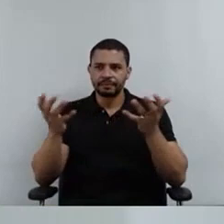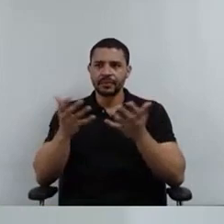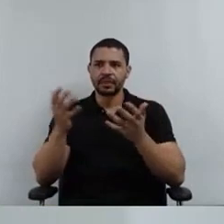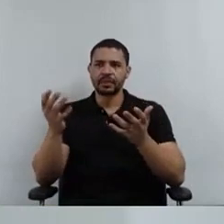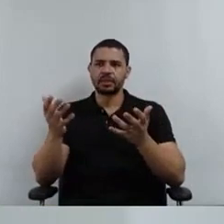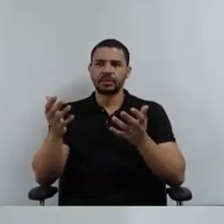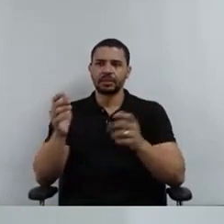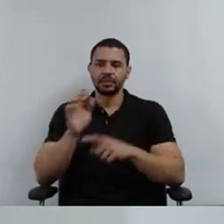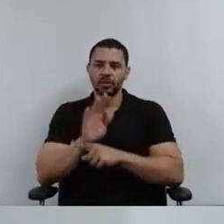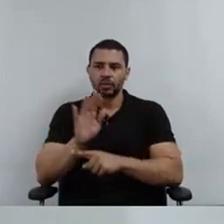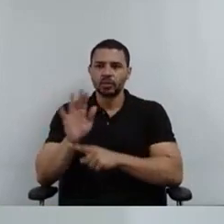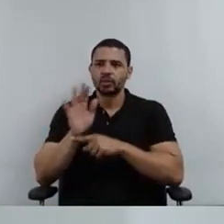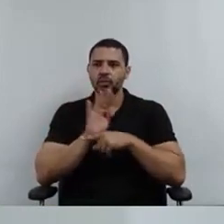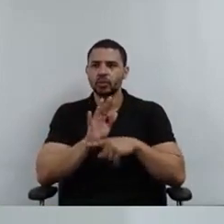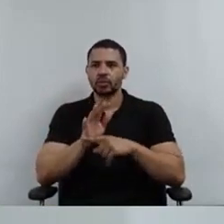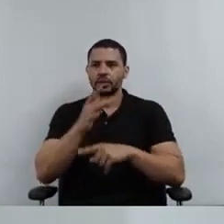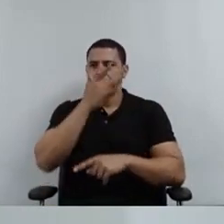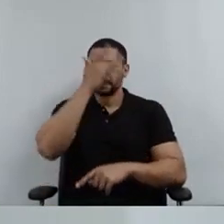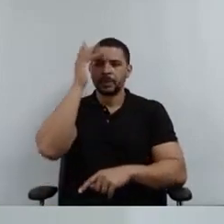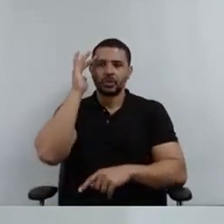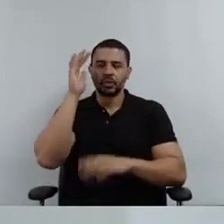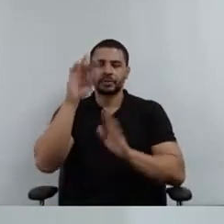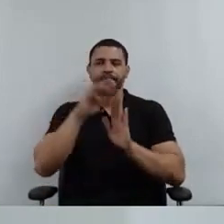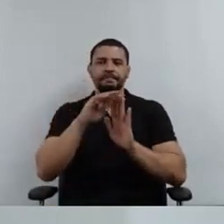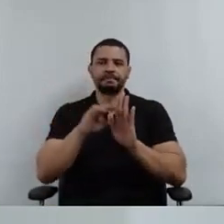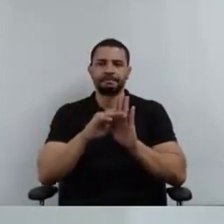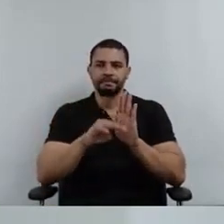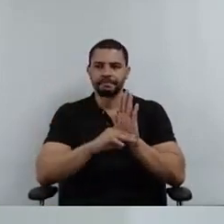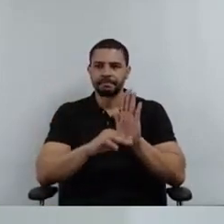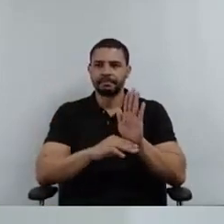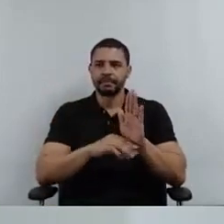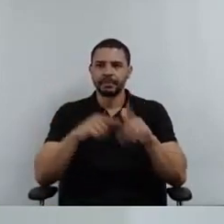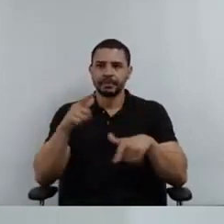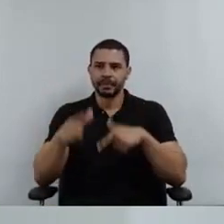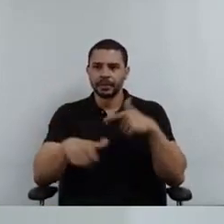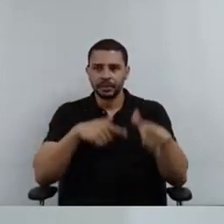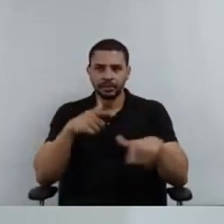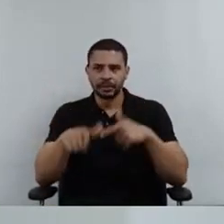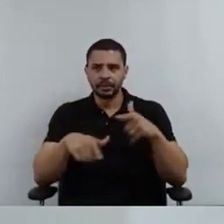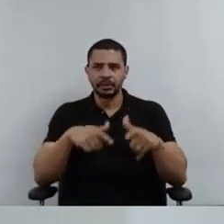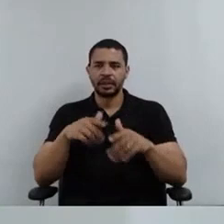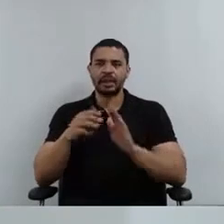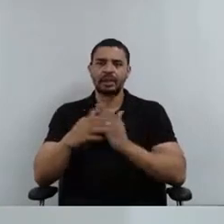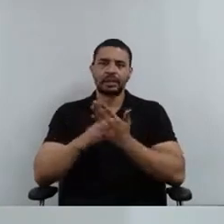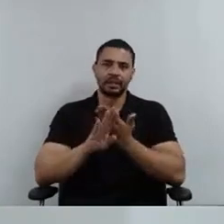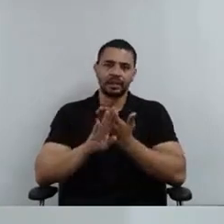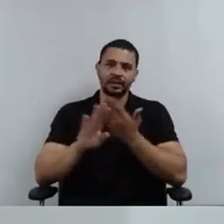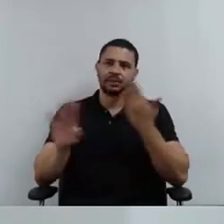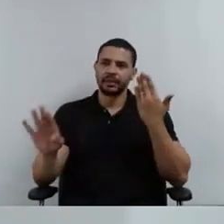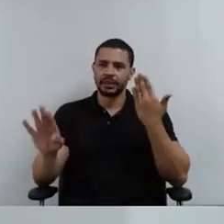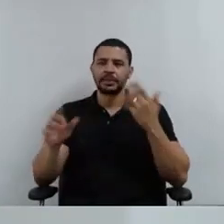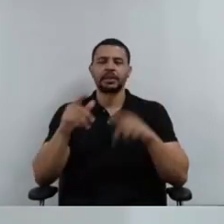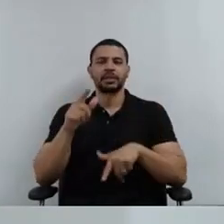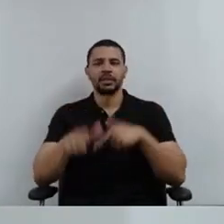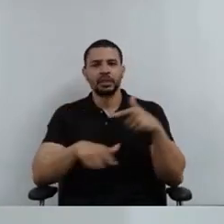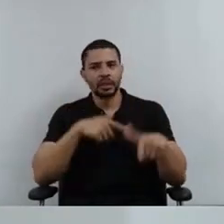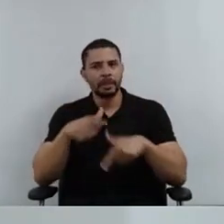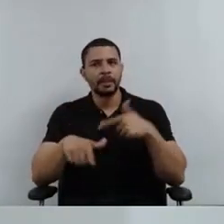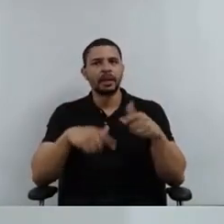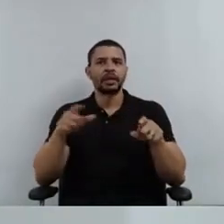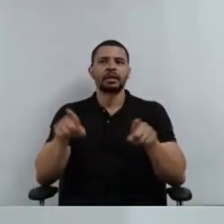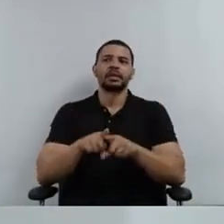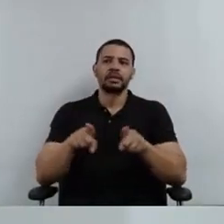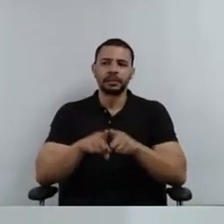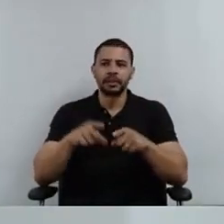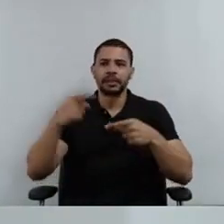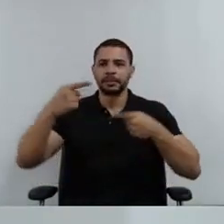com atenção aos processos e fluxos de trabalho, manejo de afastamento e situações de crise e condução da política